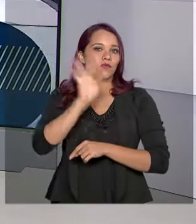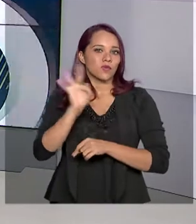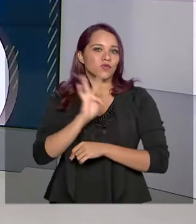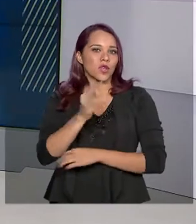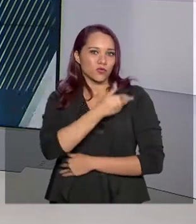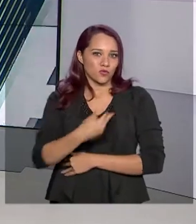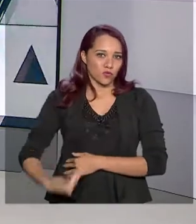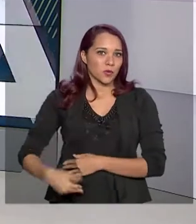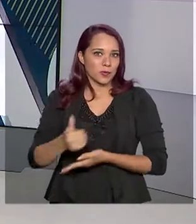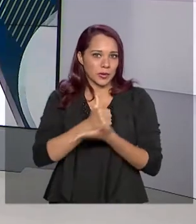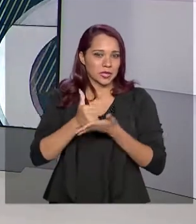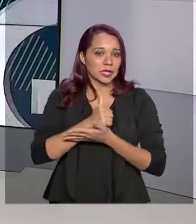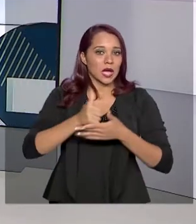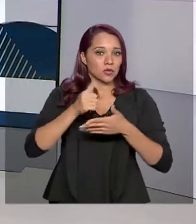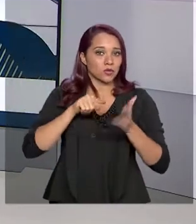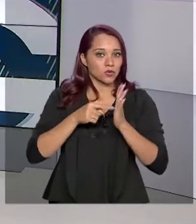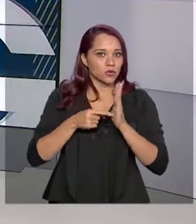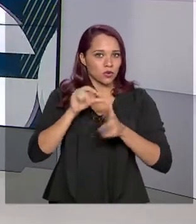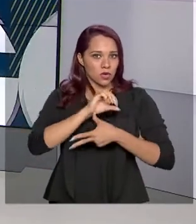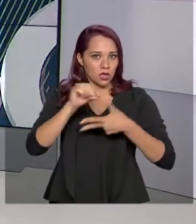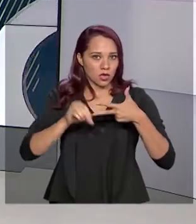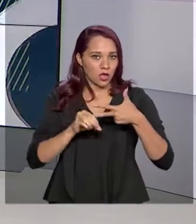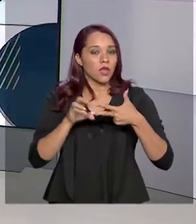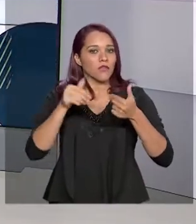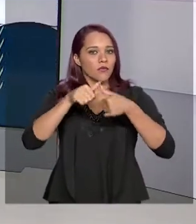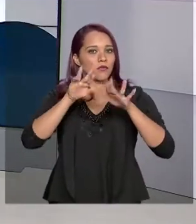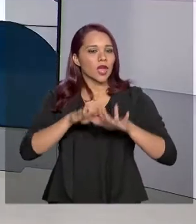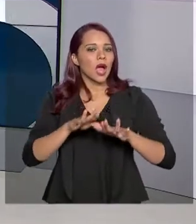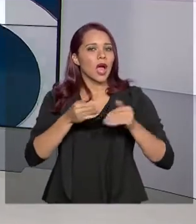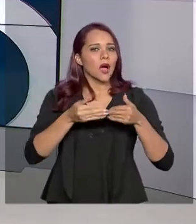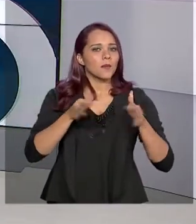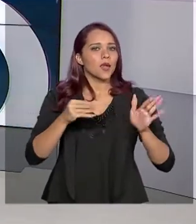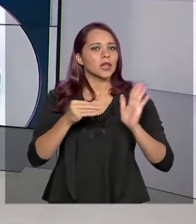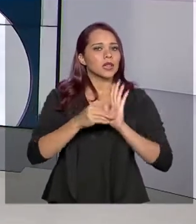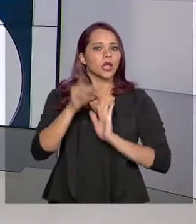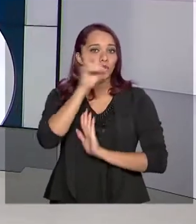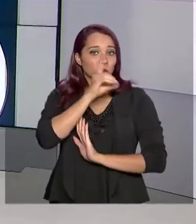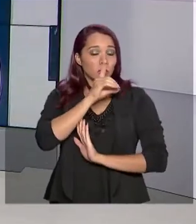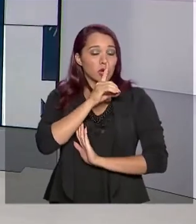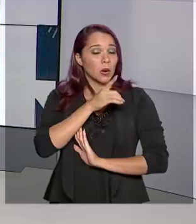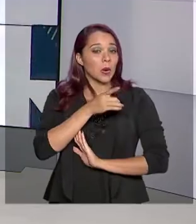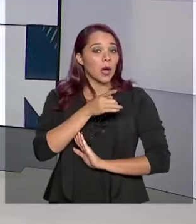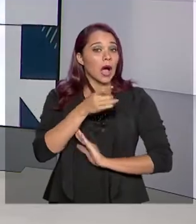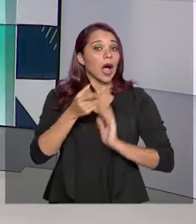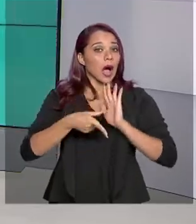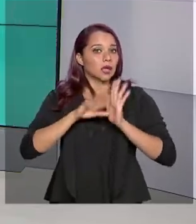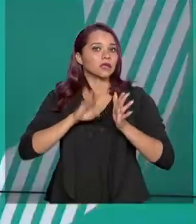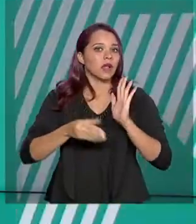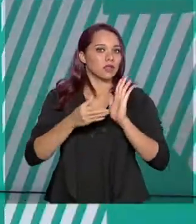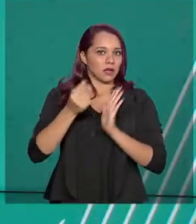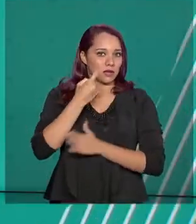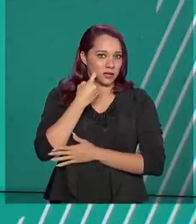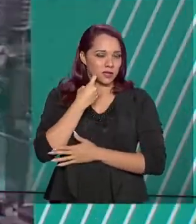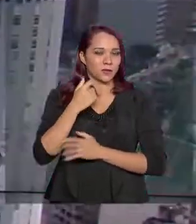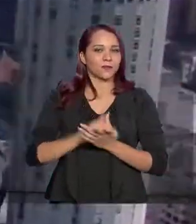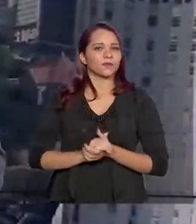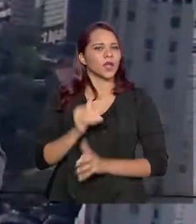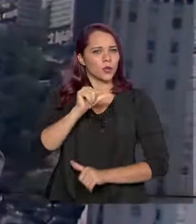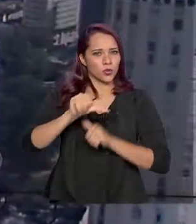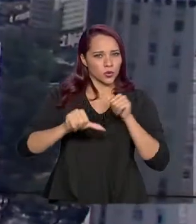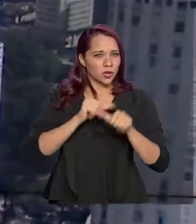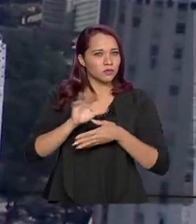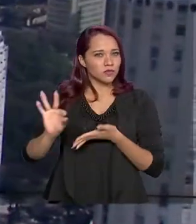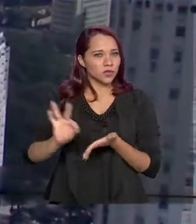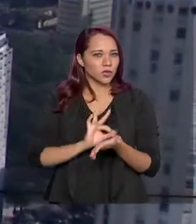base nas notas do Enem, ficará aberto até domingo. O prazo anterior era até sexta-feira. A mudança nas